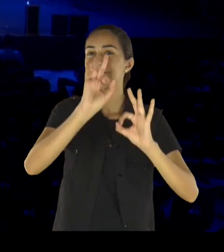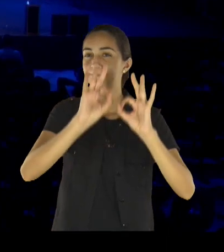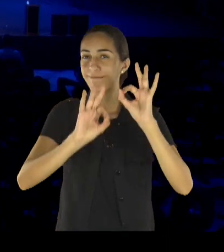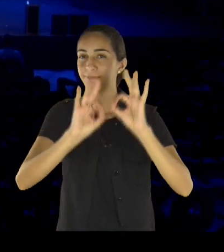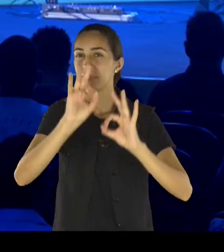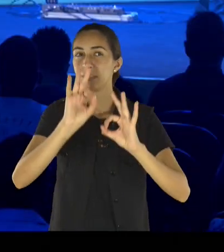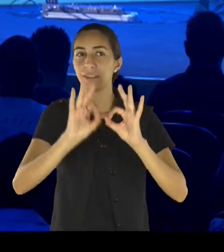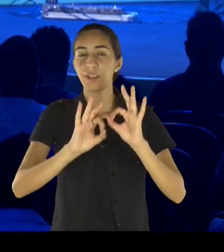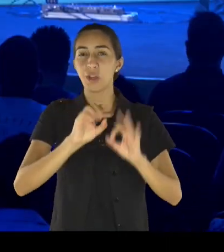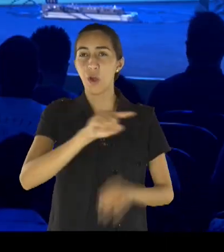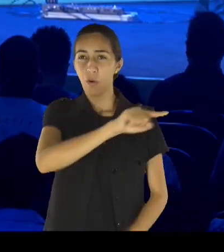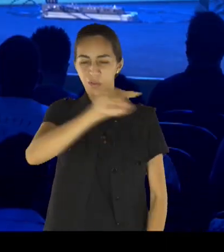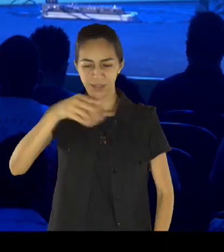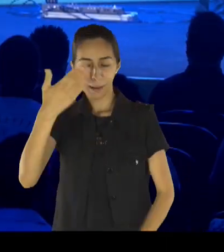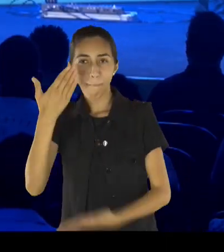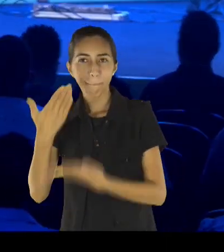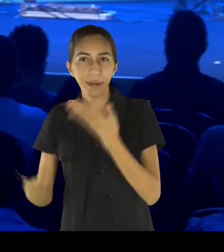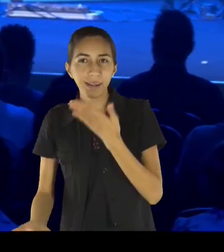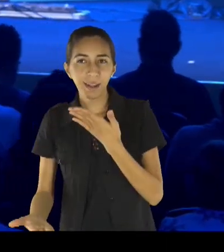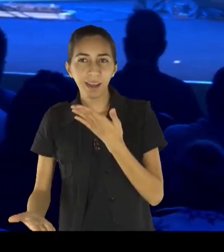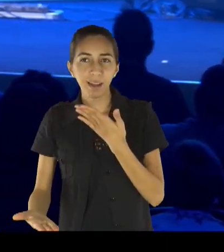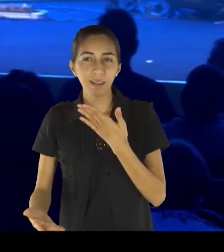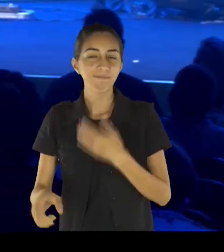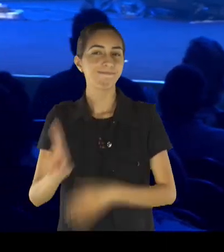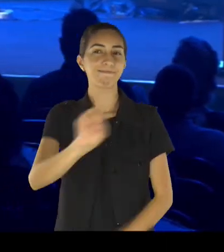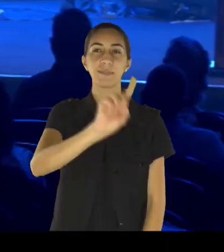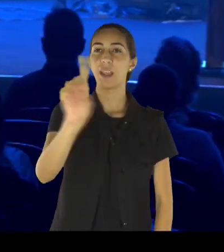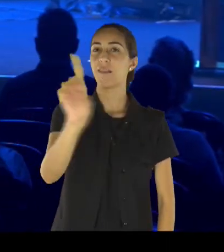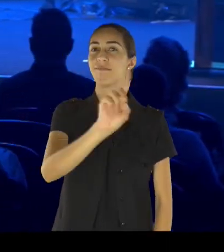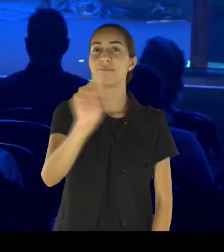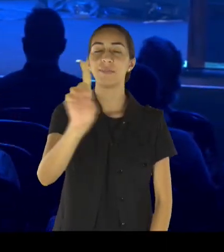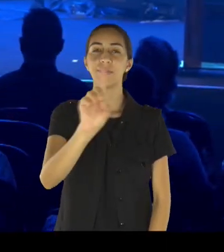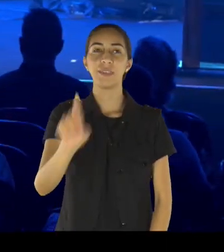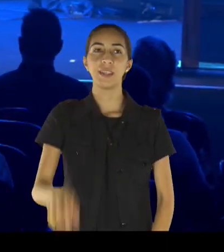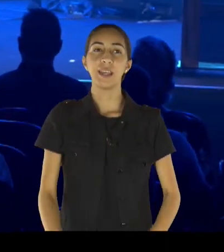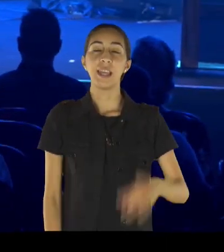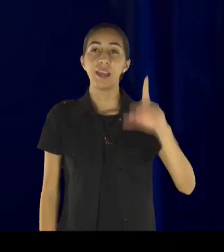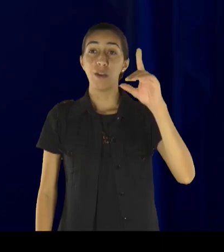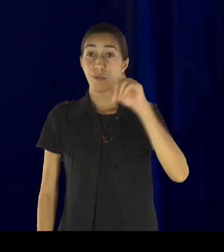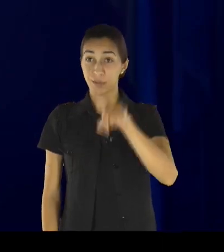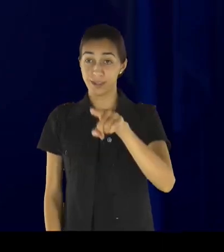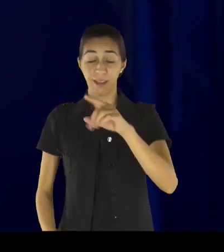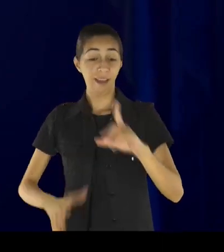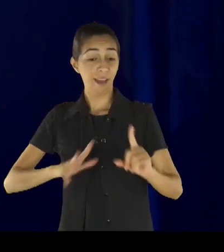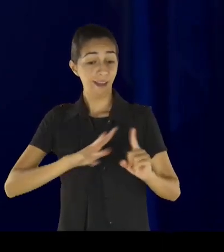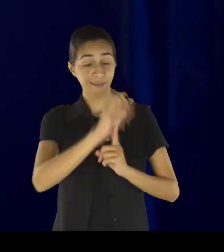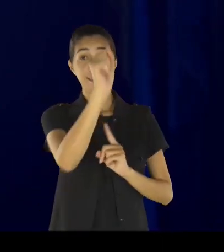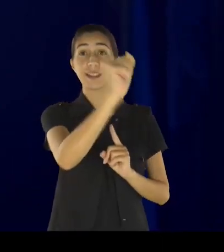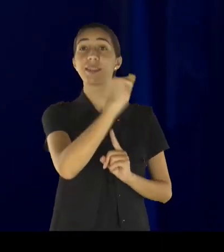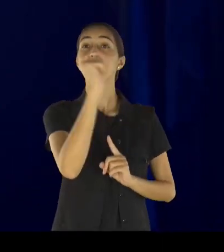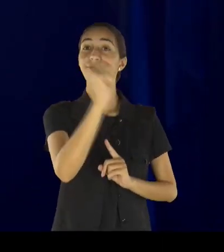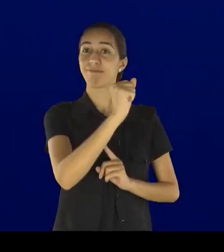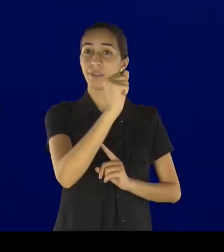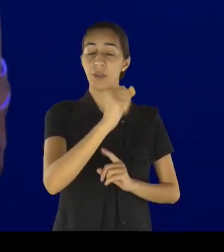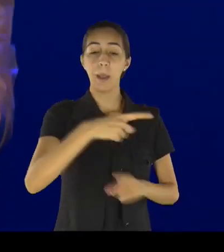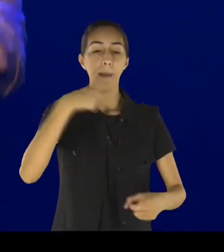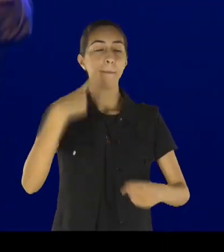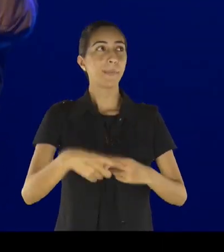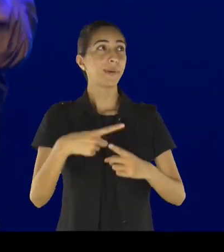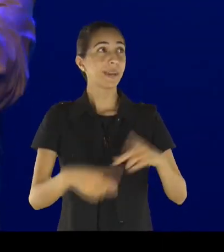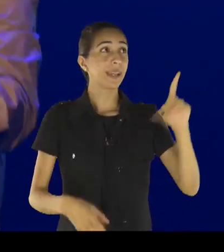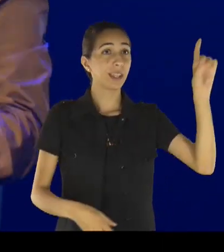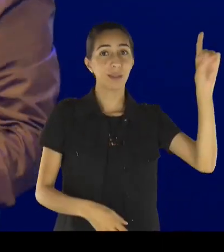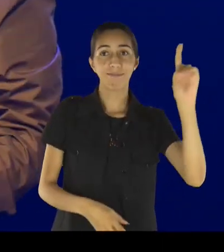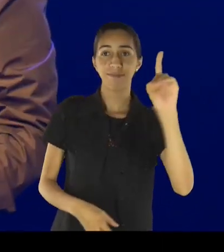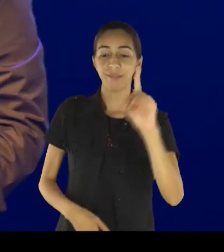você não vai ser derrotado, não, você vai ser vencedor, anima-te, e Ele fortalecerá o teu coração, para que